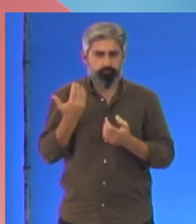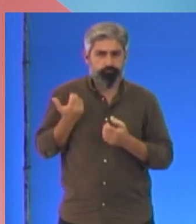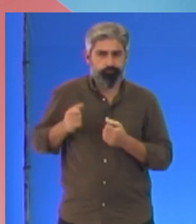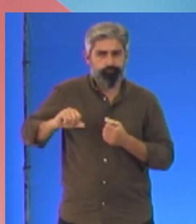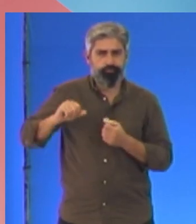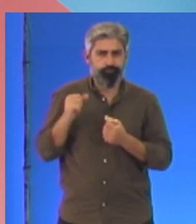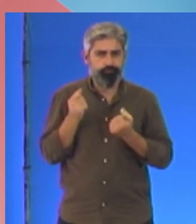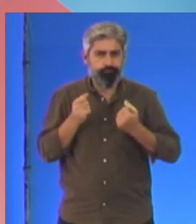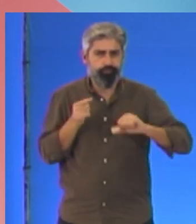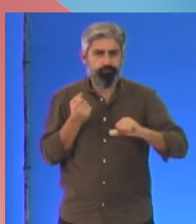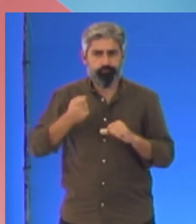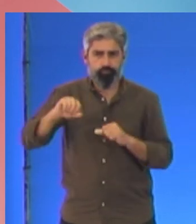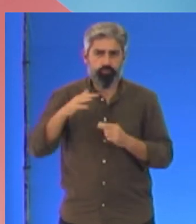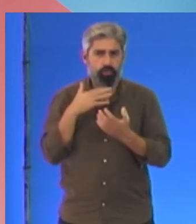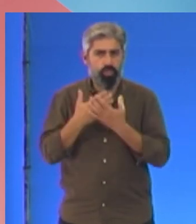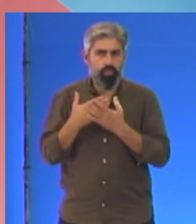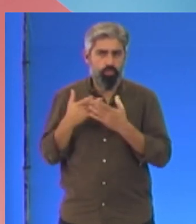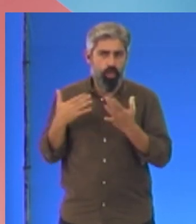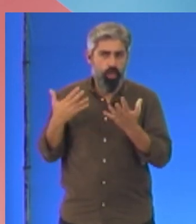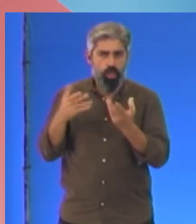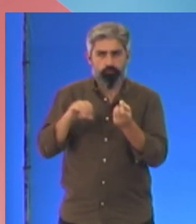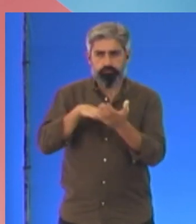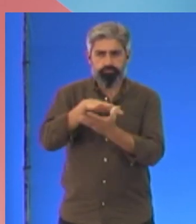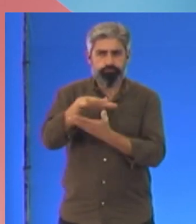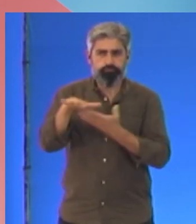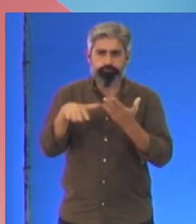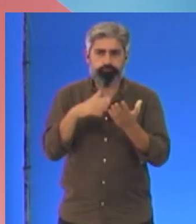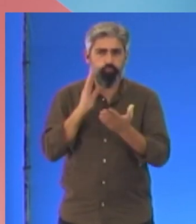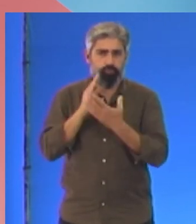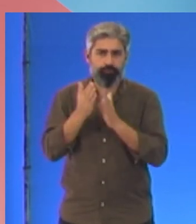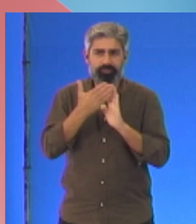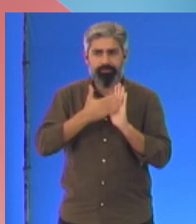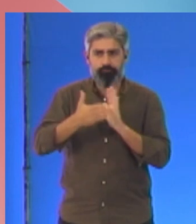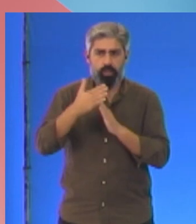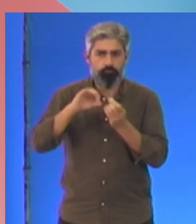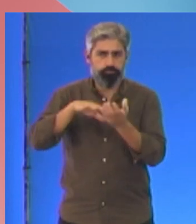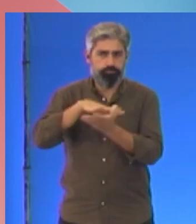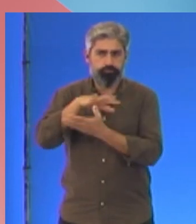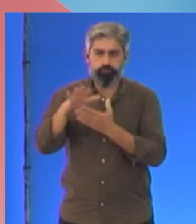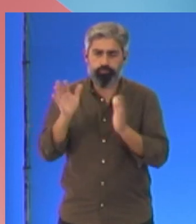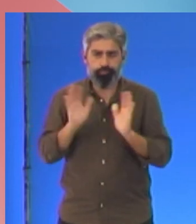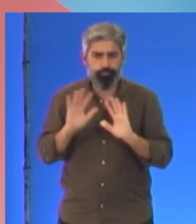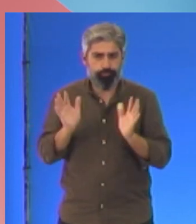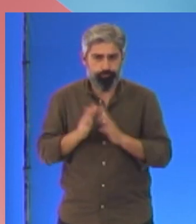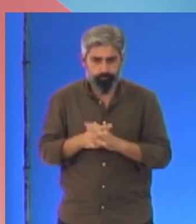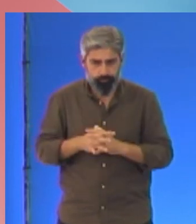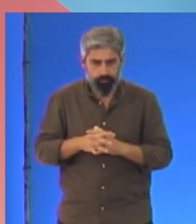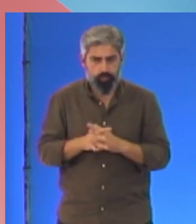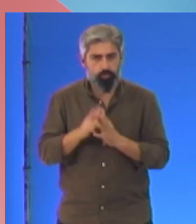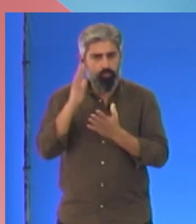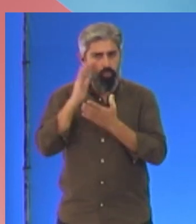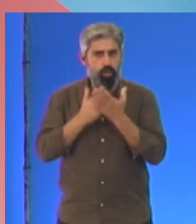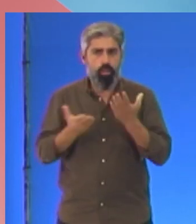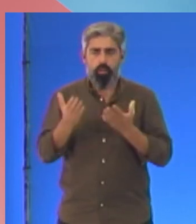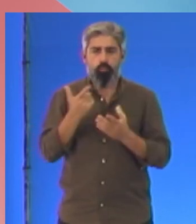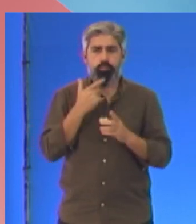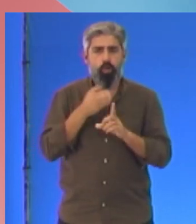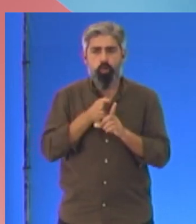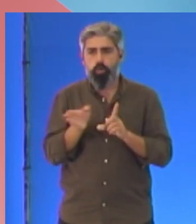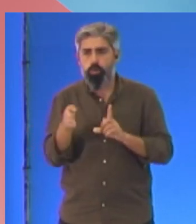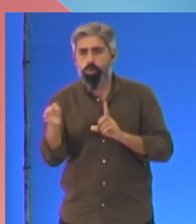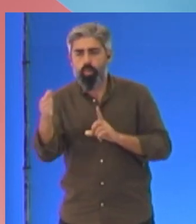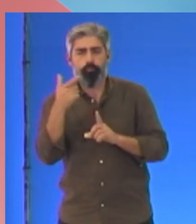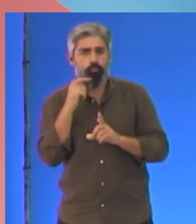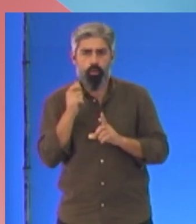calvário que nos trouxe aos enredos tenebrosos das últimas semanas. Camaradas, não há atalhos. O